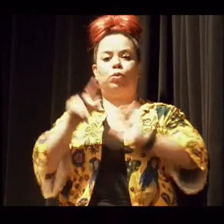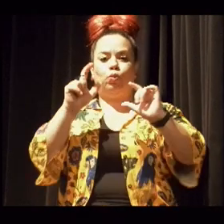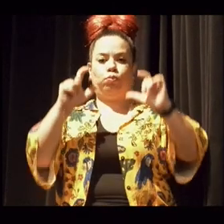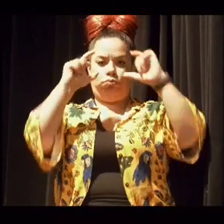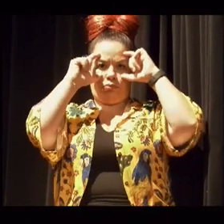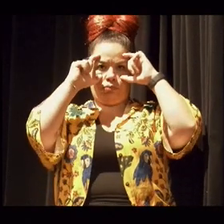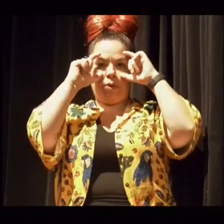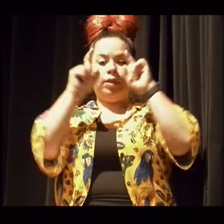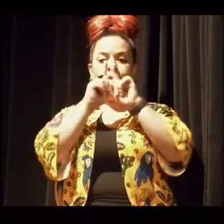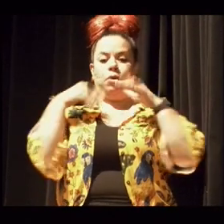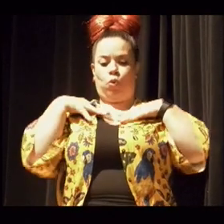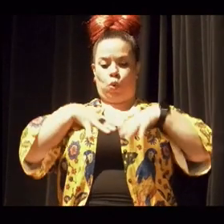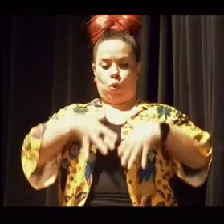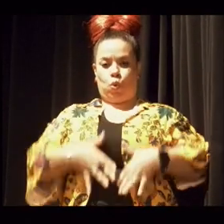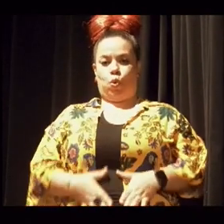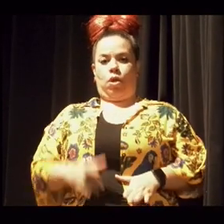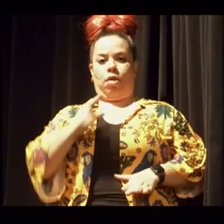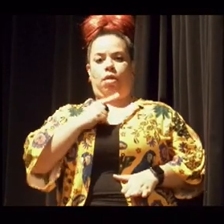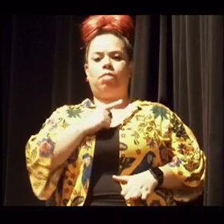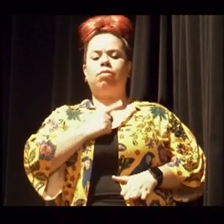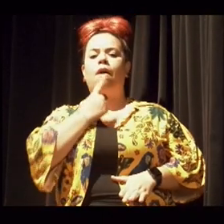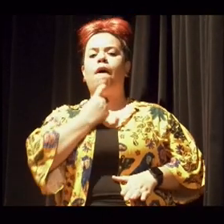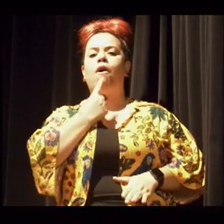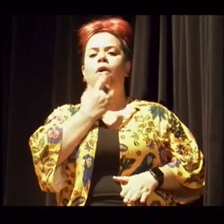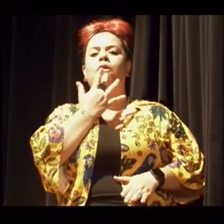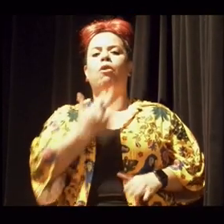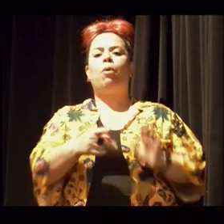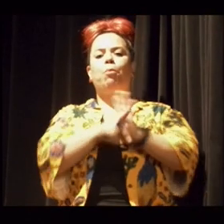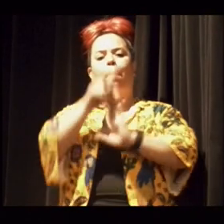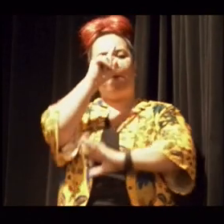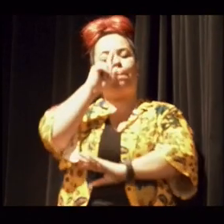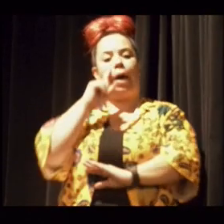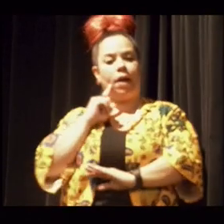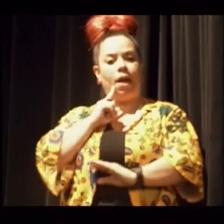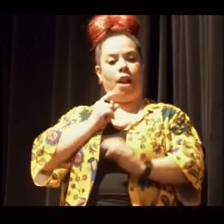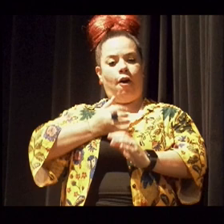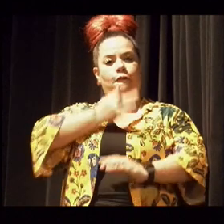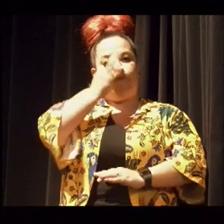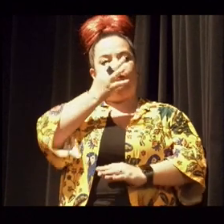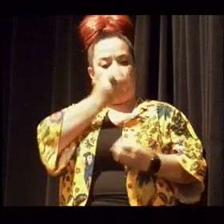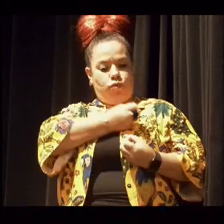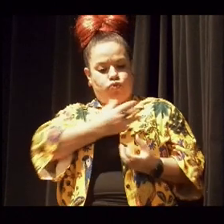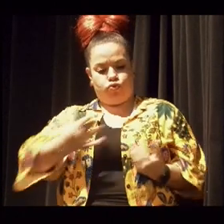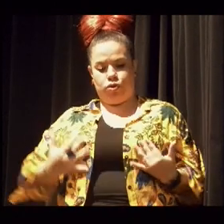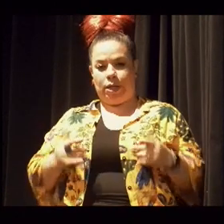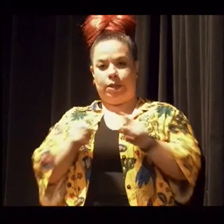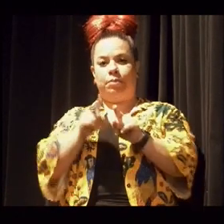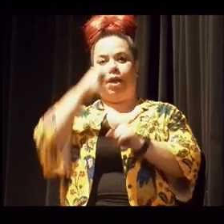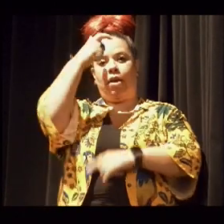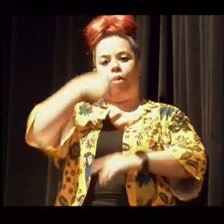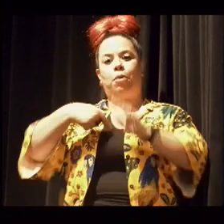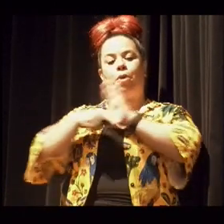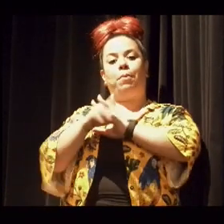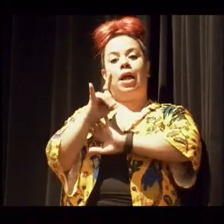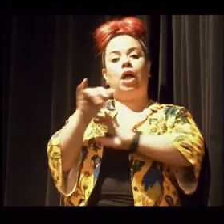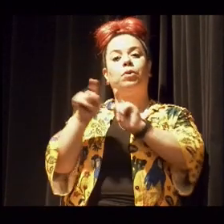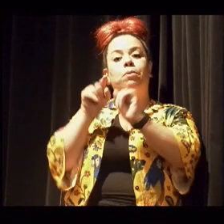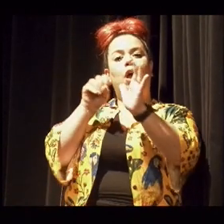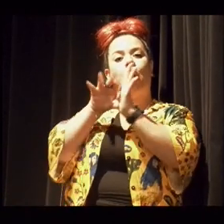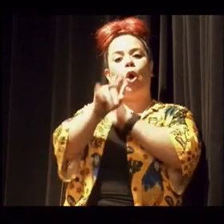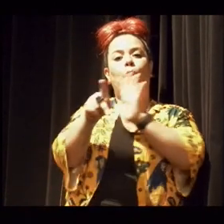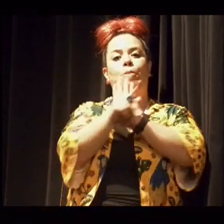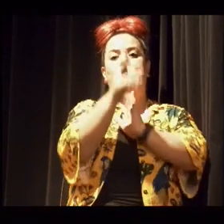e um macacão de fundo mostarda florido. Sou Carol Oliveira, arte-educadora ambiental,